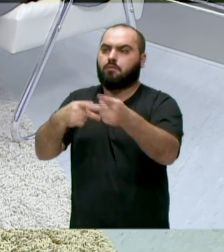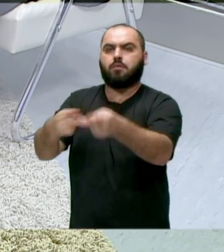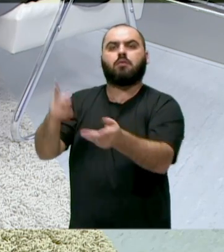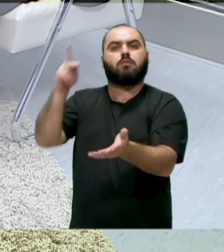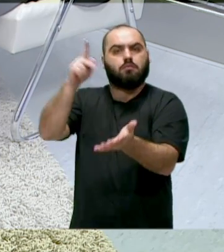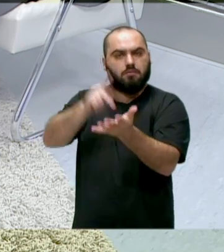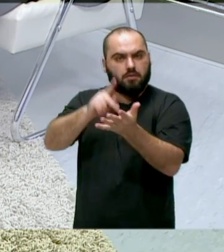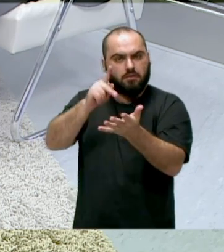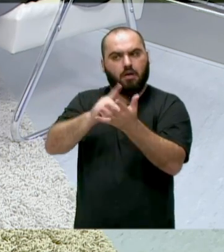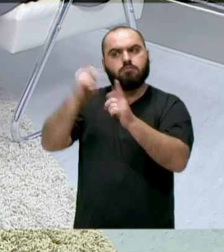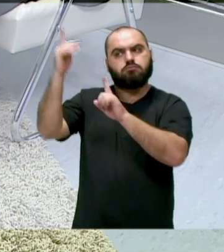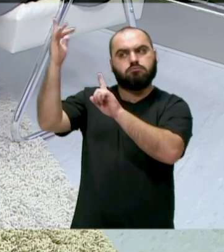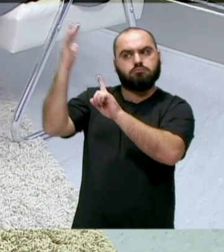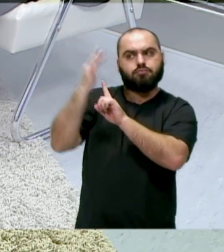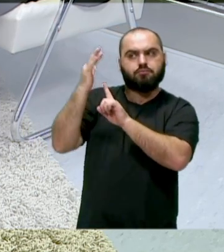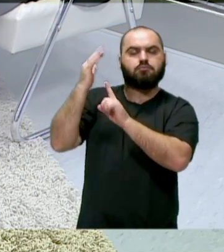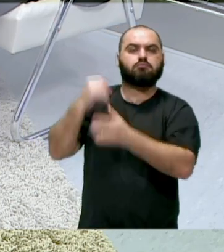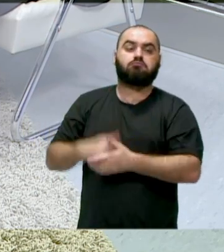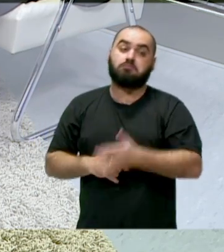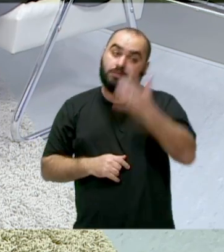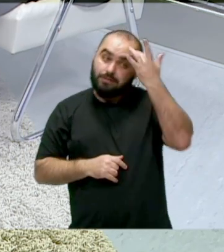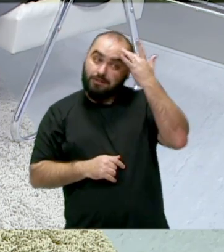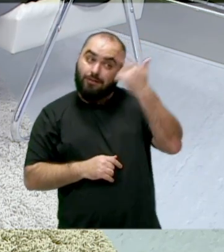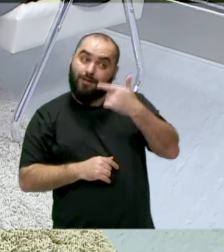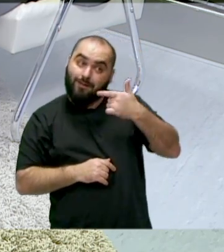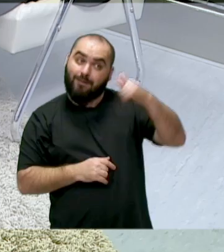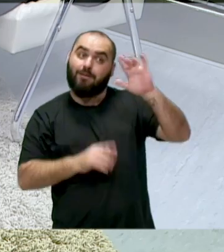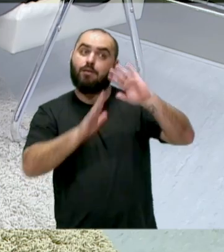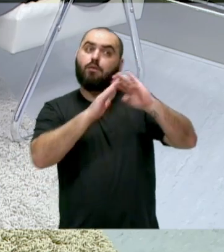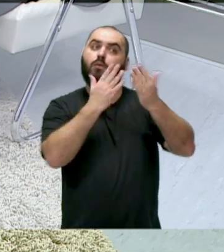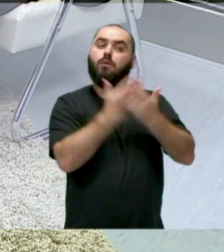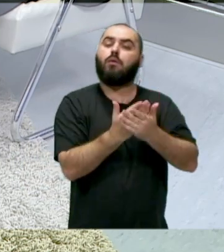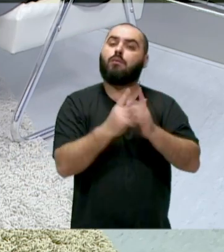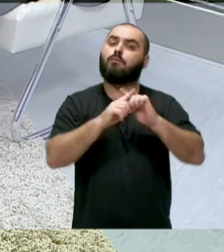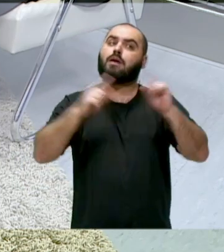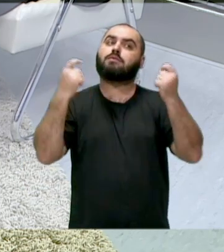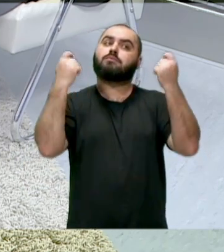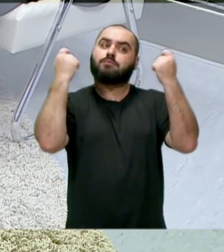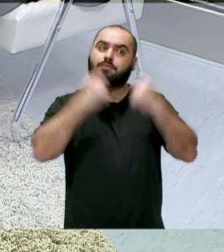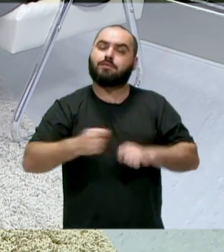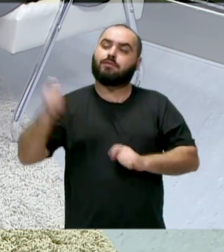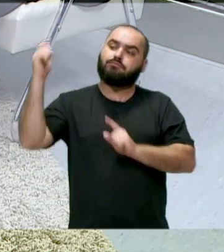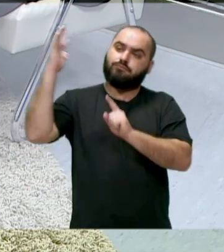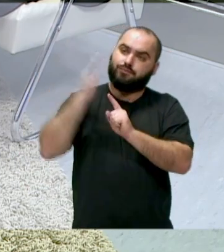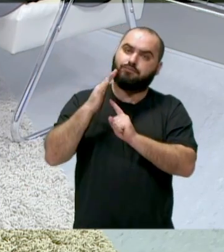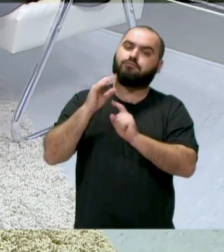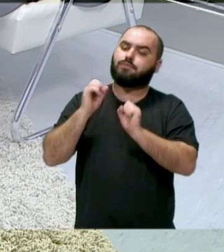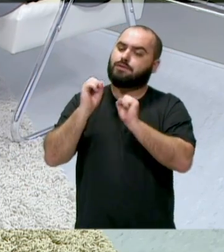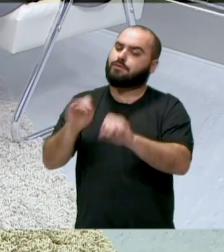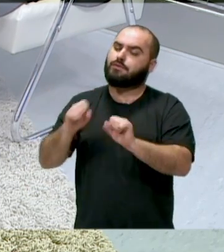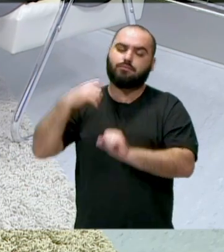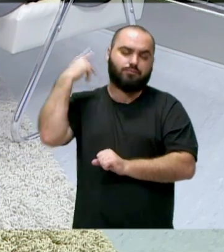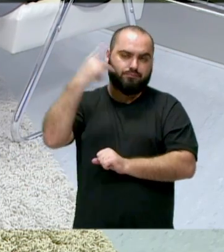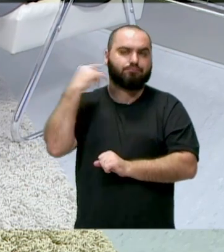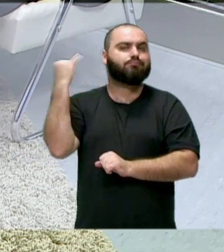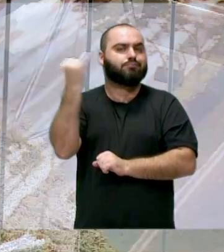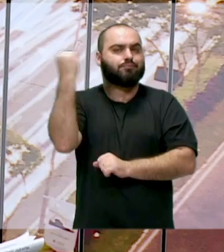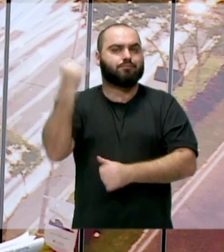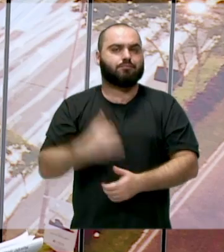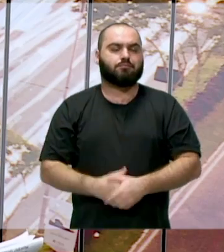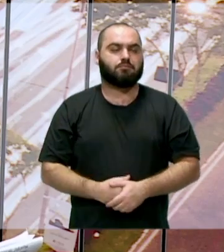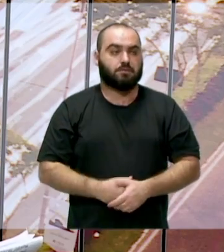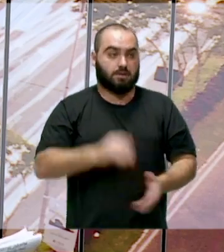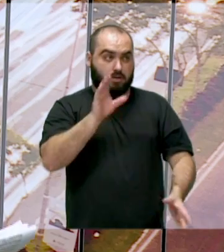certeza influenciam, isso falta, não sei em outras escolas, mas deveriam ser incentivados, a educação política é muito importante. Dentro do